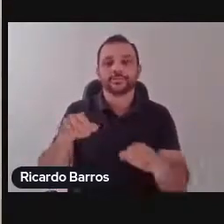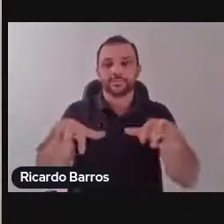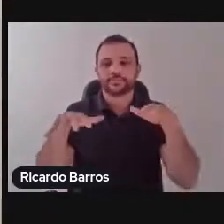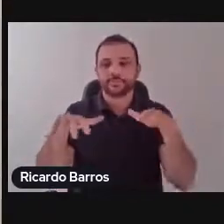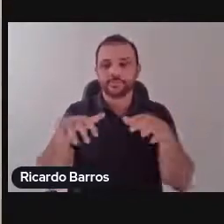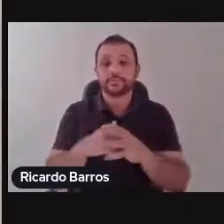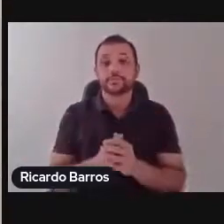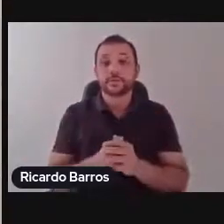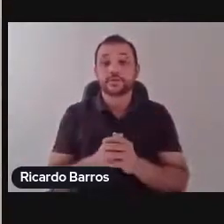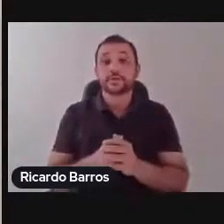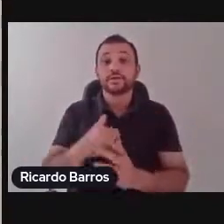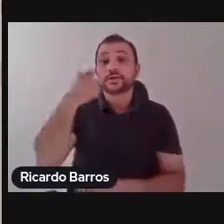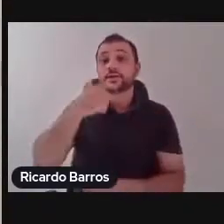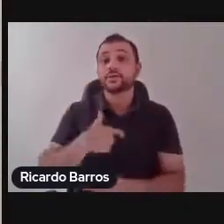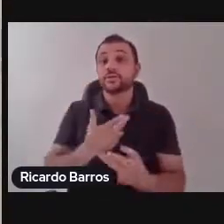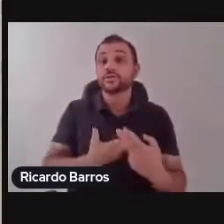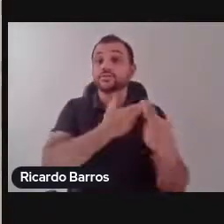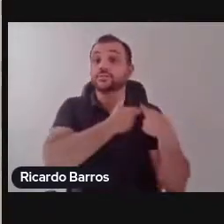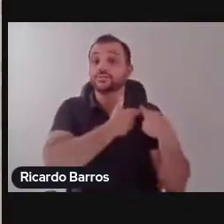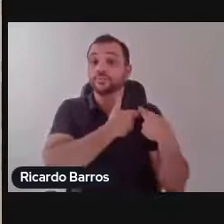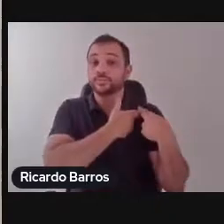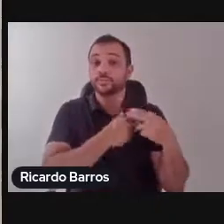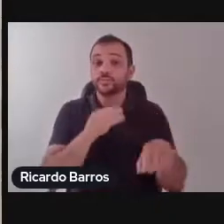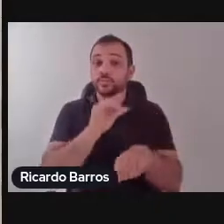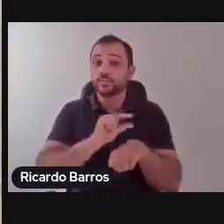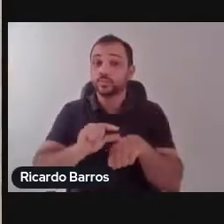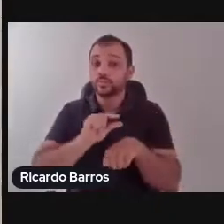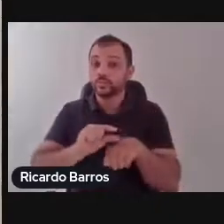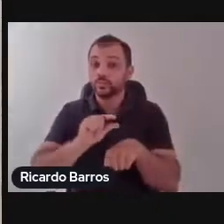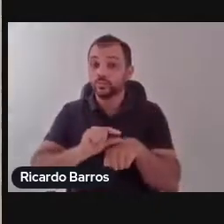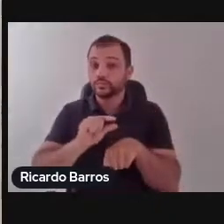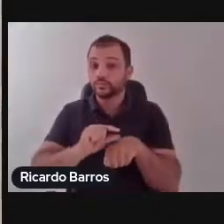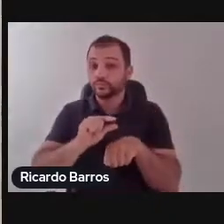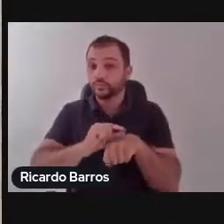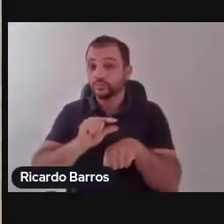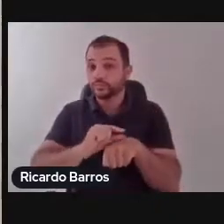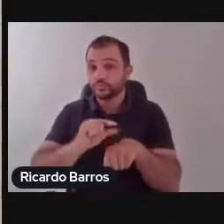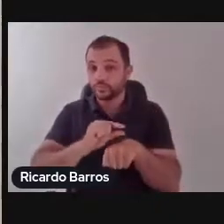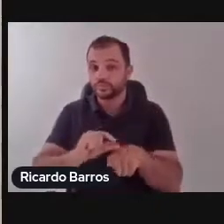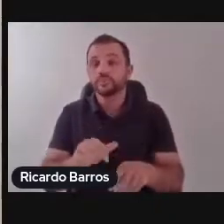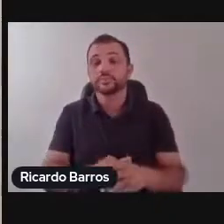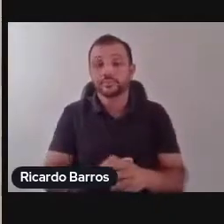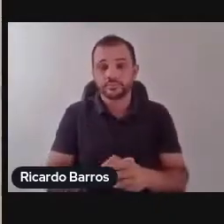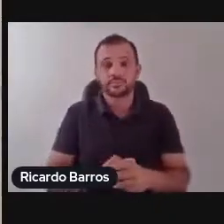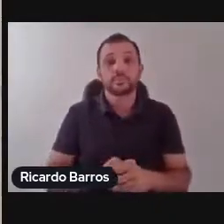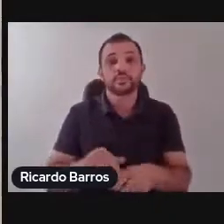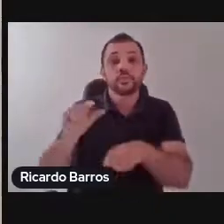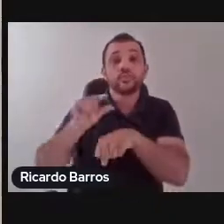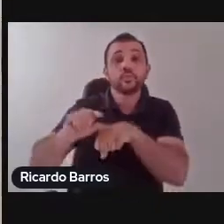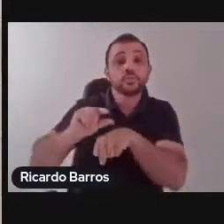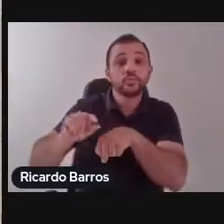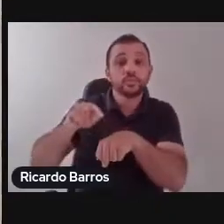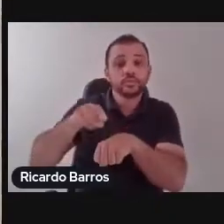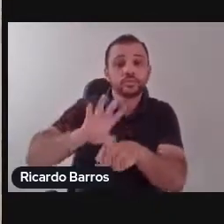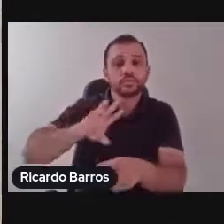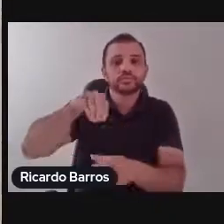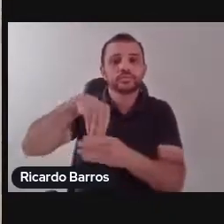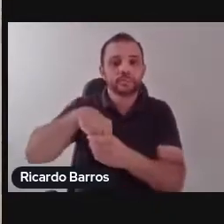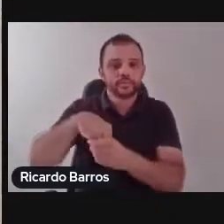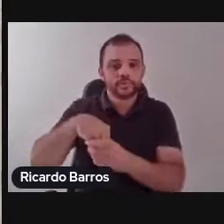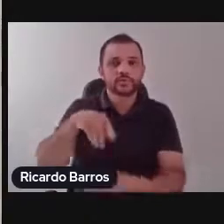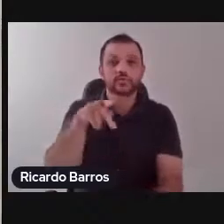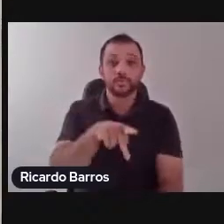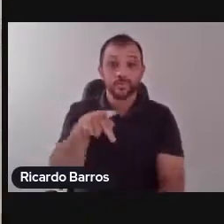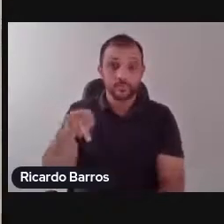então, a mim, um curso de curta duração, contextualmente situado, né, no âmbito do nosso projeto pedagógico de